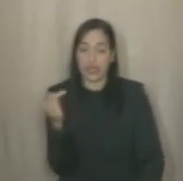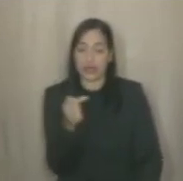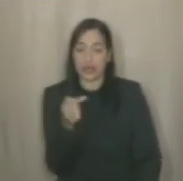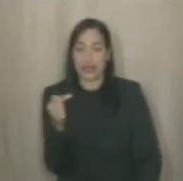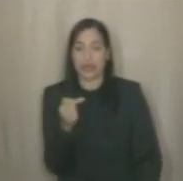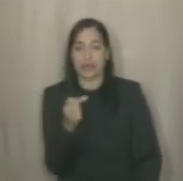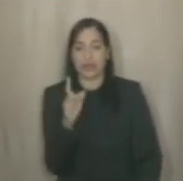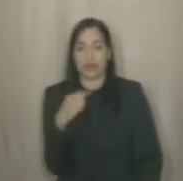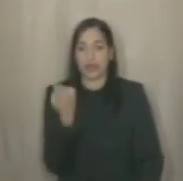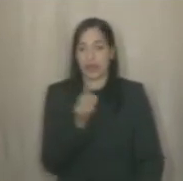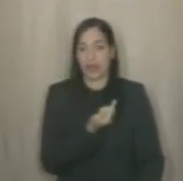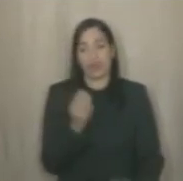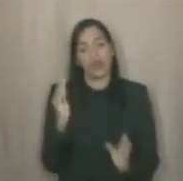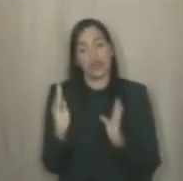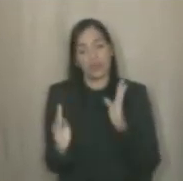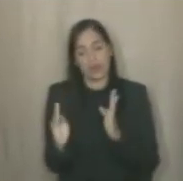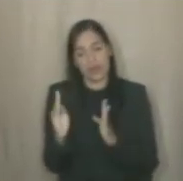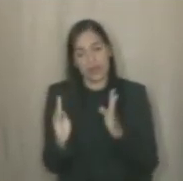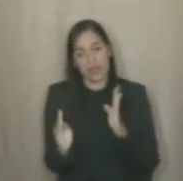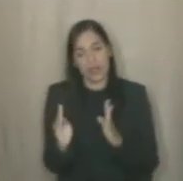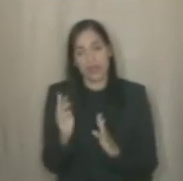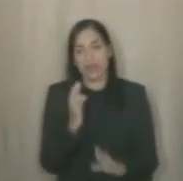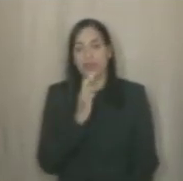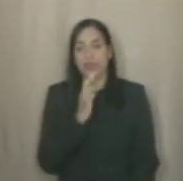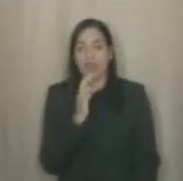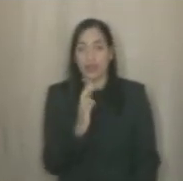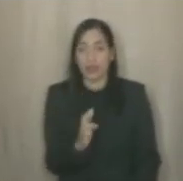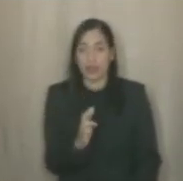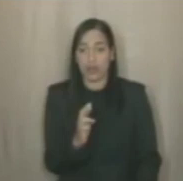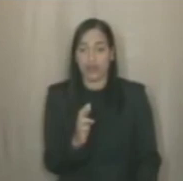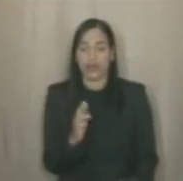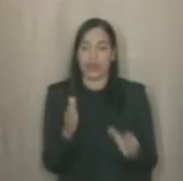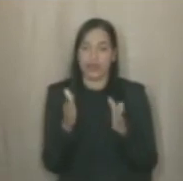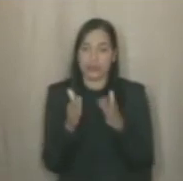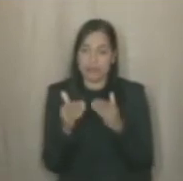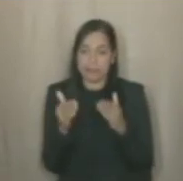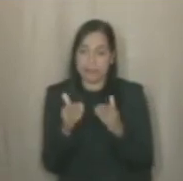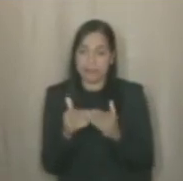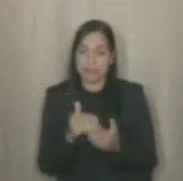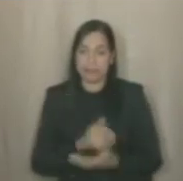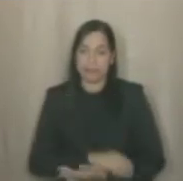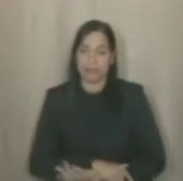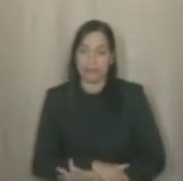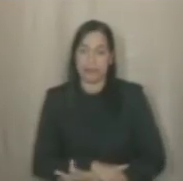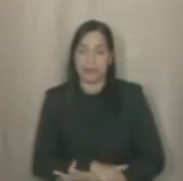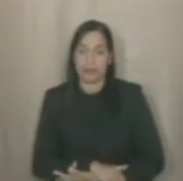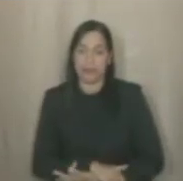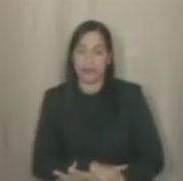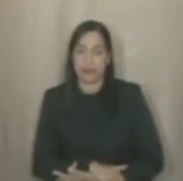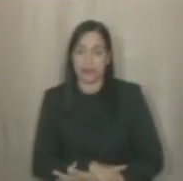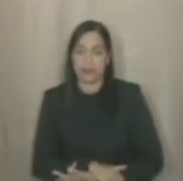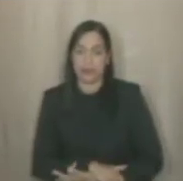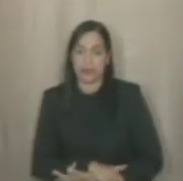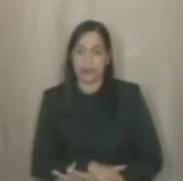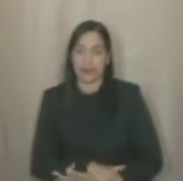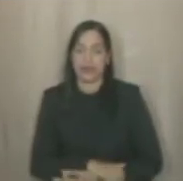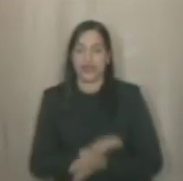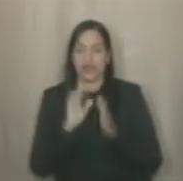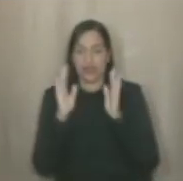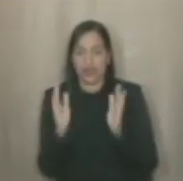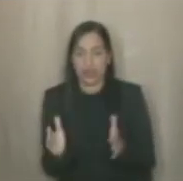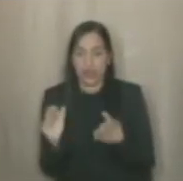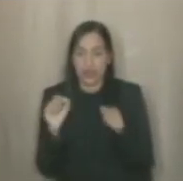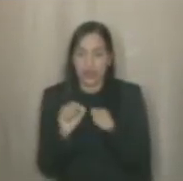ao nosso mandato, ao nosso gabinete, em resposta à nossa solicitação, colocando que já foi